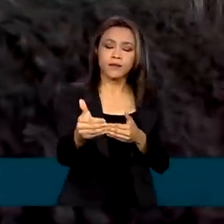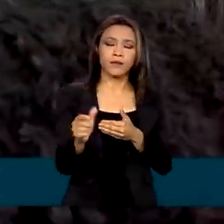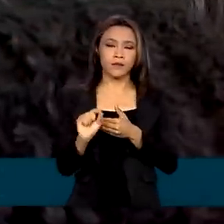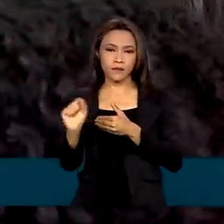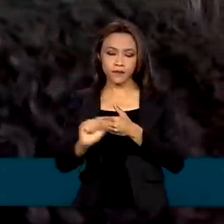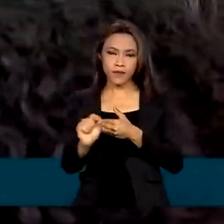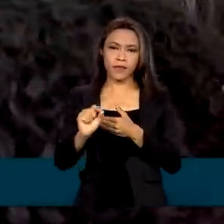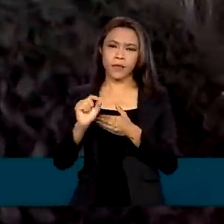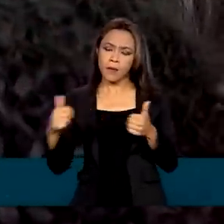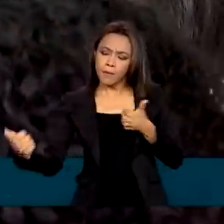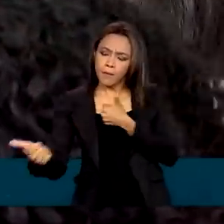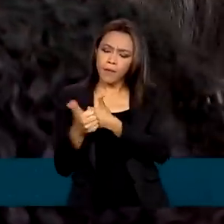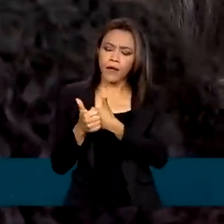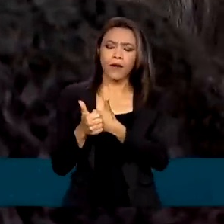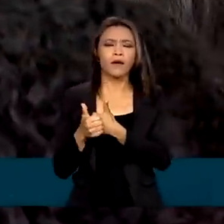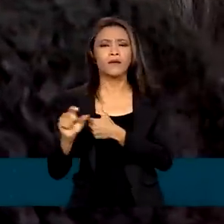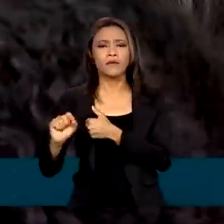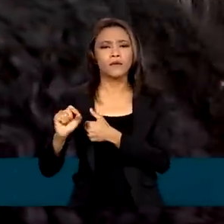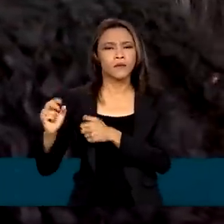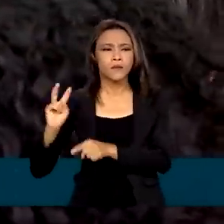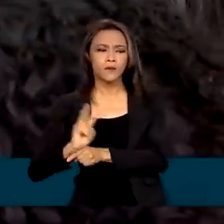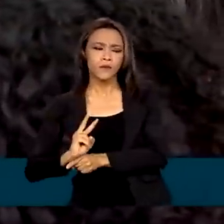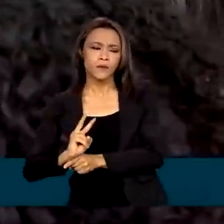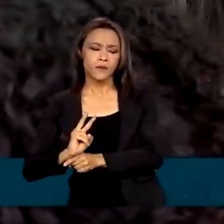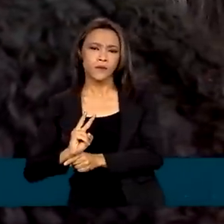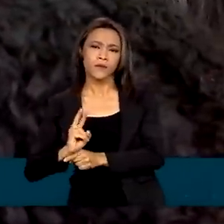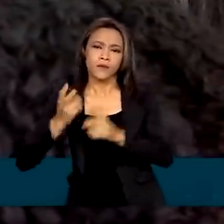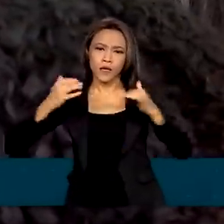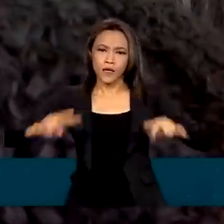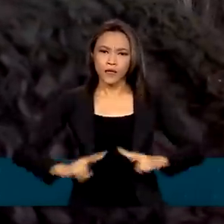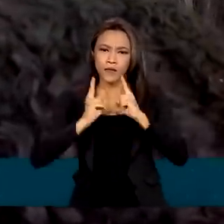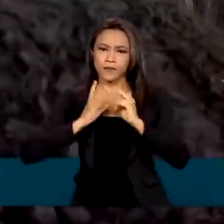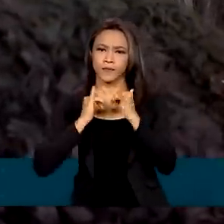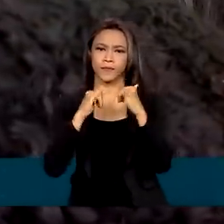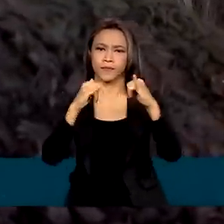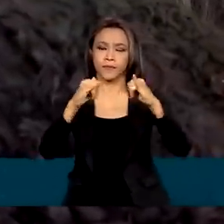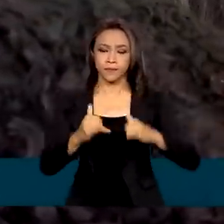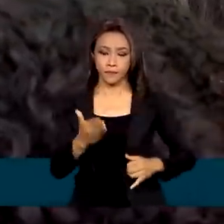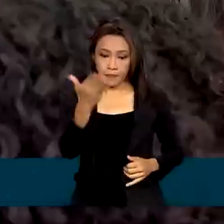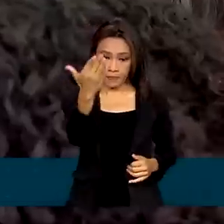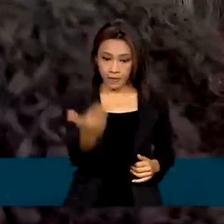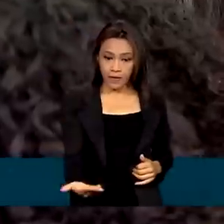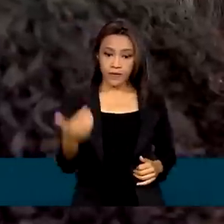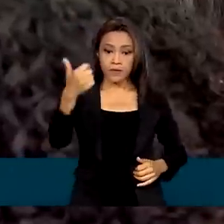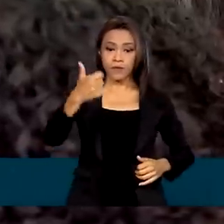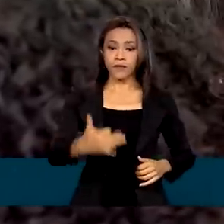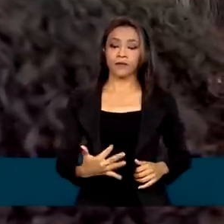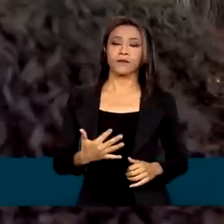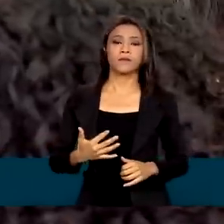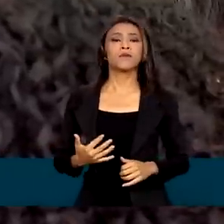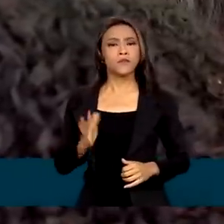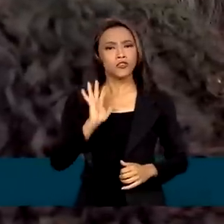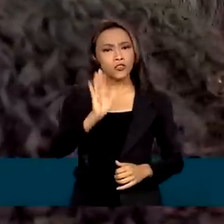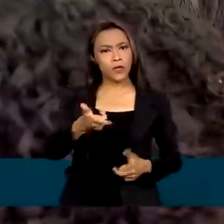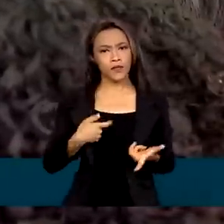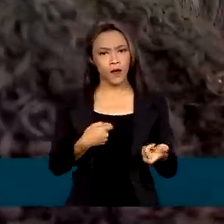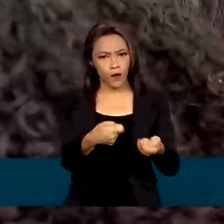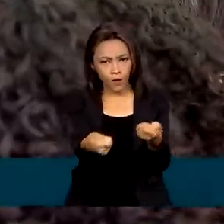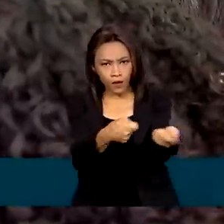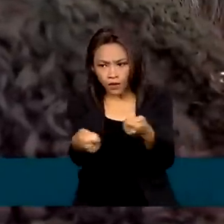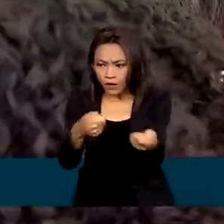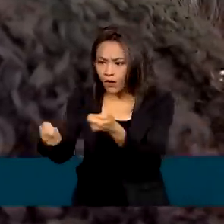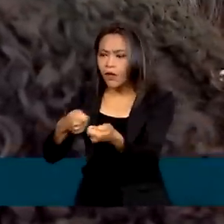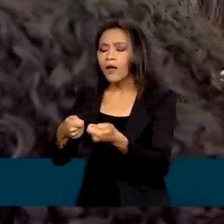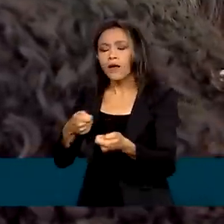próximas às torres, de transmissão de energia. A situação está sob controle, as